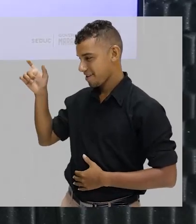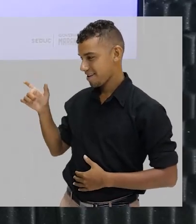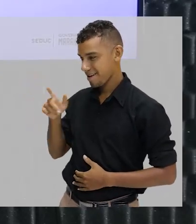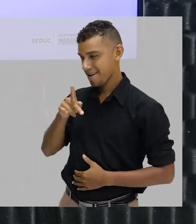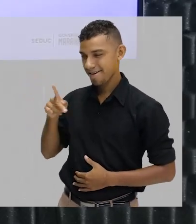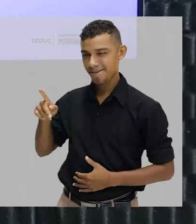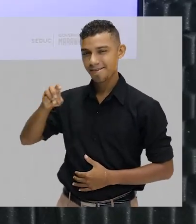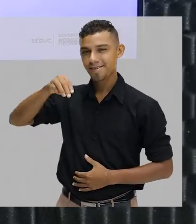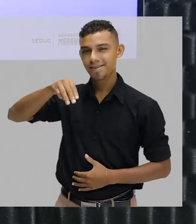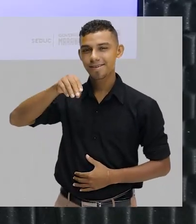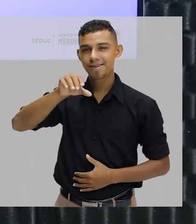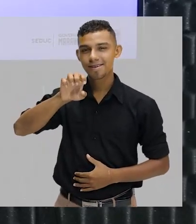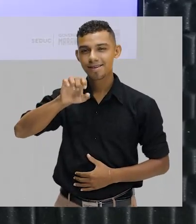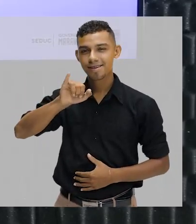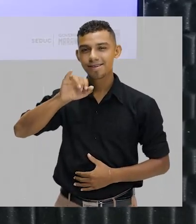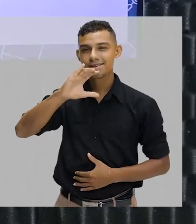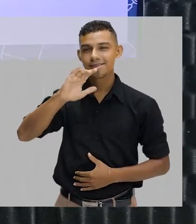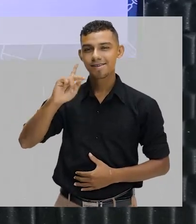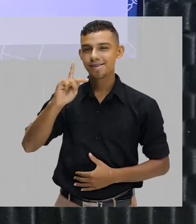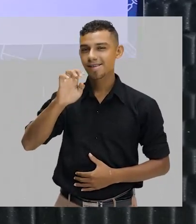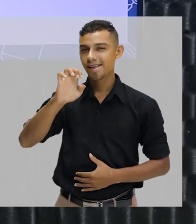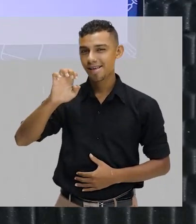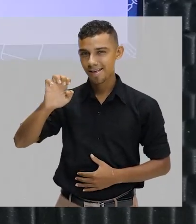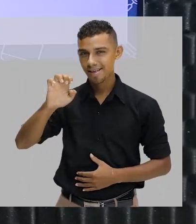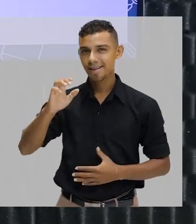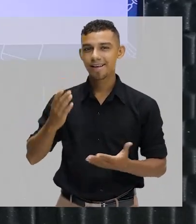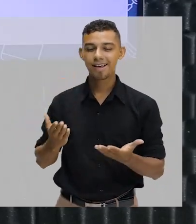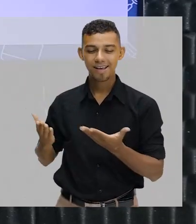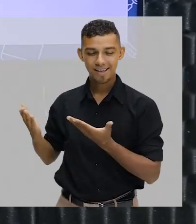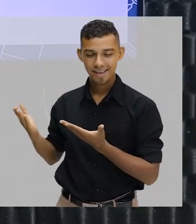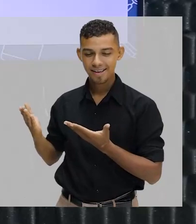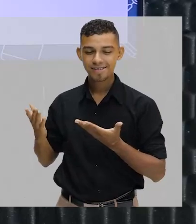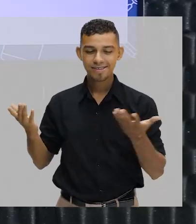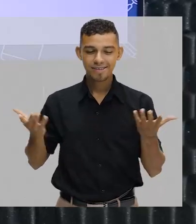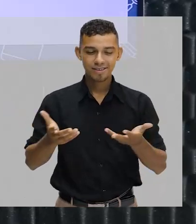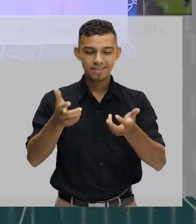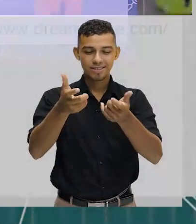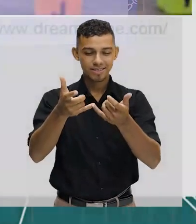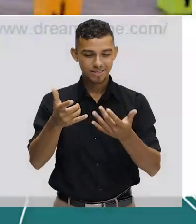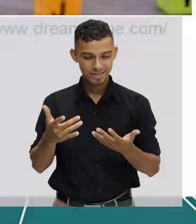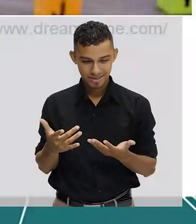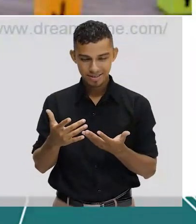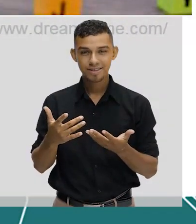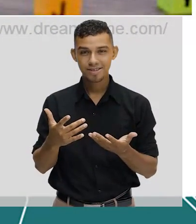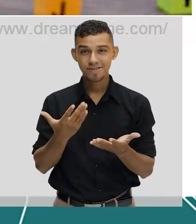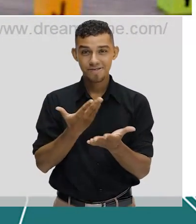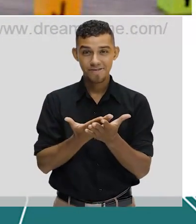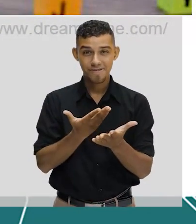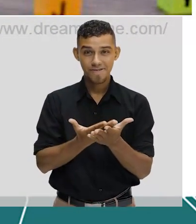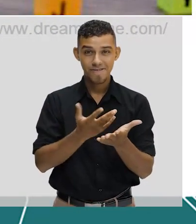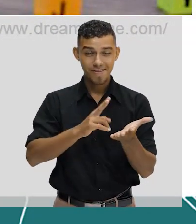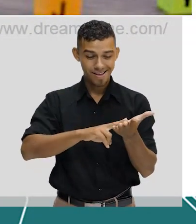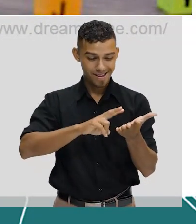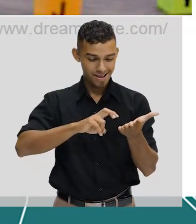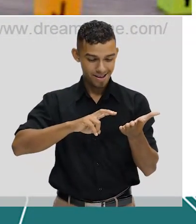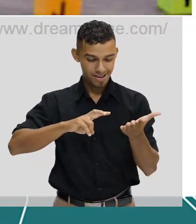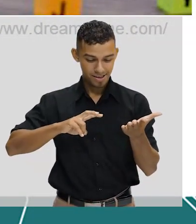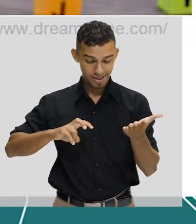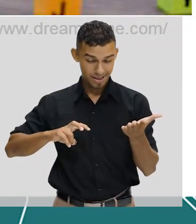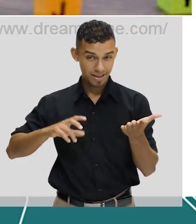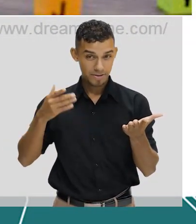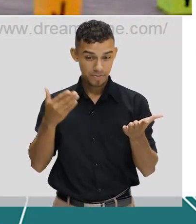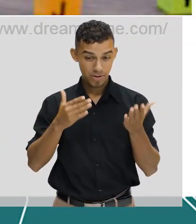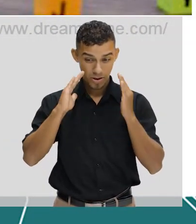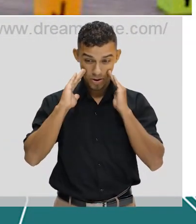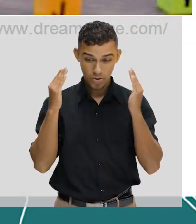-vindos à aula de inglês, eu sou a professora Michele. Hoje nós vamos falar de Vocabulary Study, estudo de vocabulário, e o nosso foco